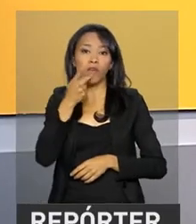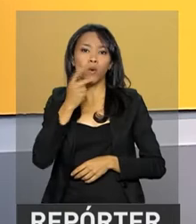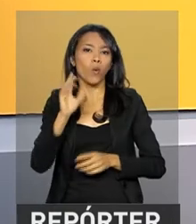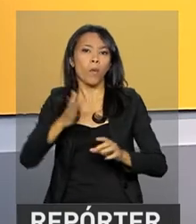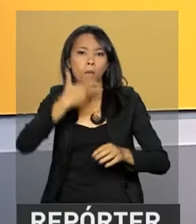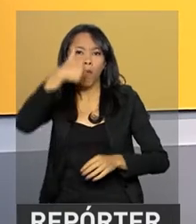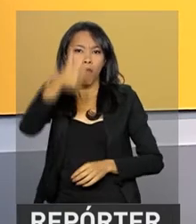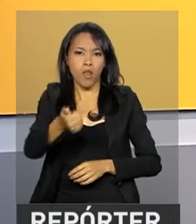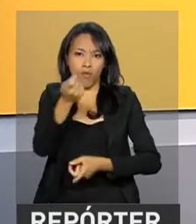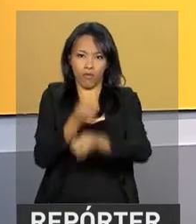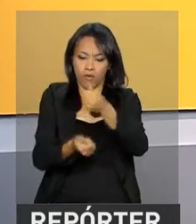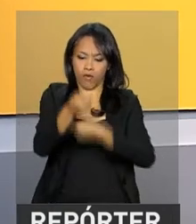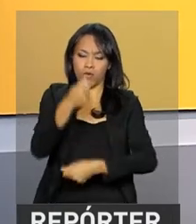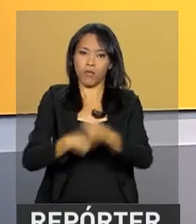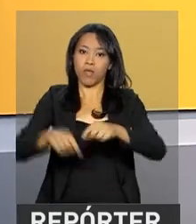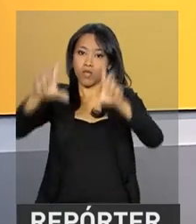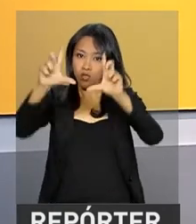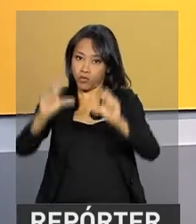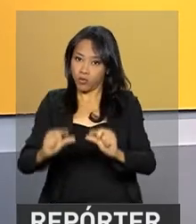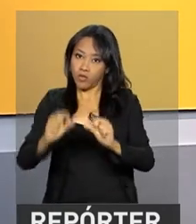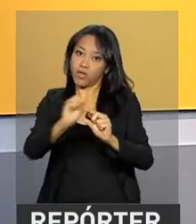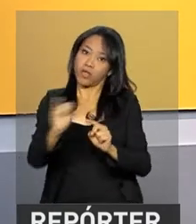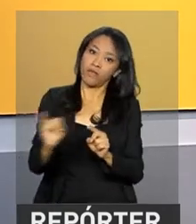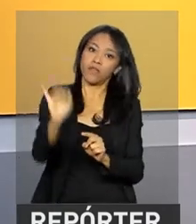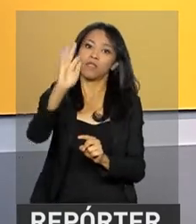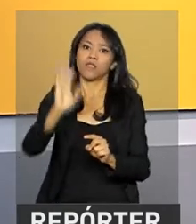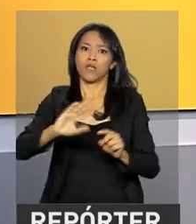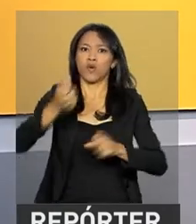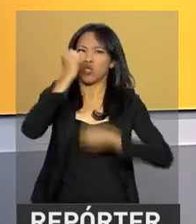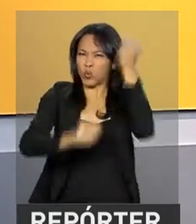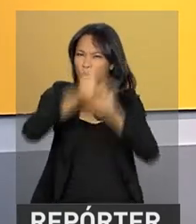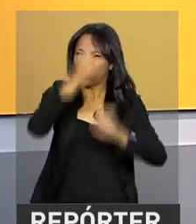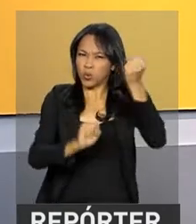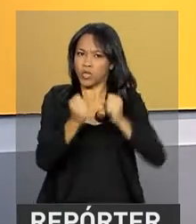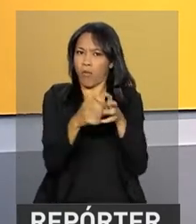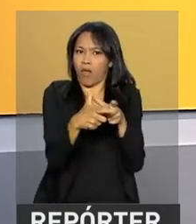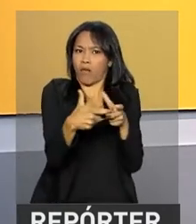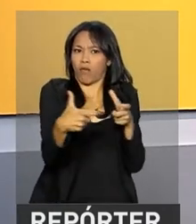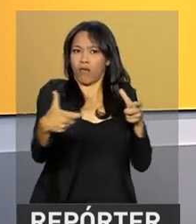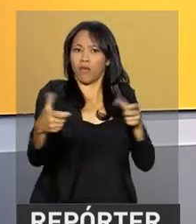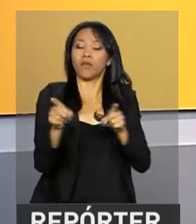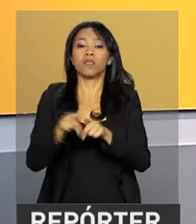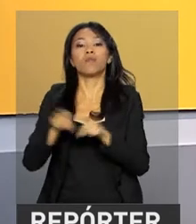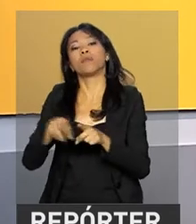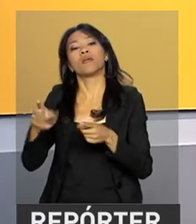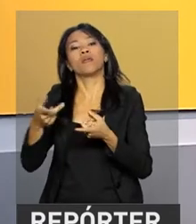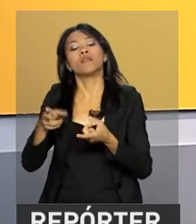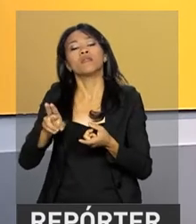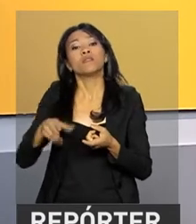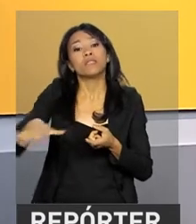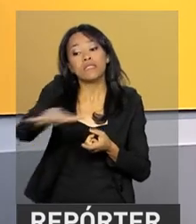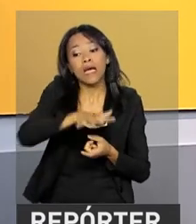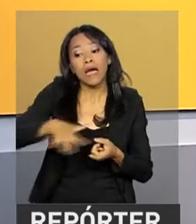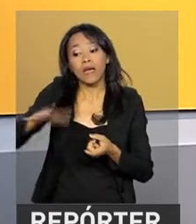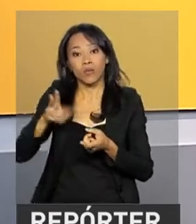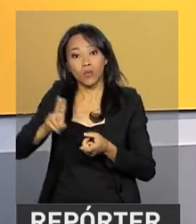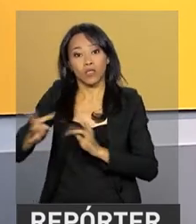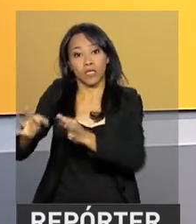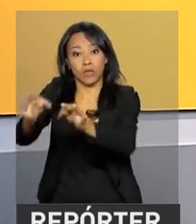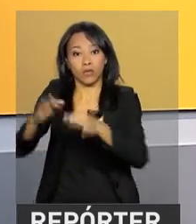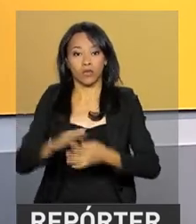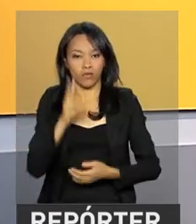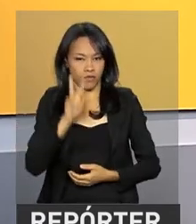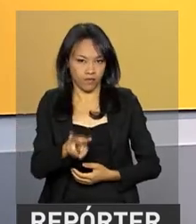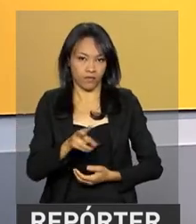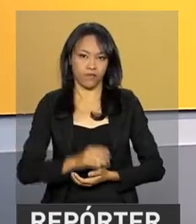economia, com queda da inflação, alta na produção industrial e modernização da mineração. Vamos ver.